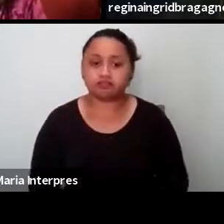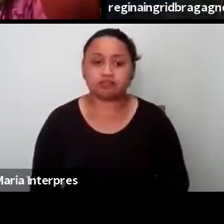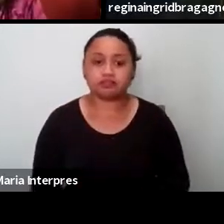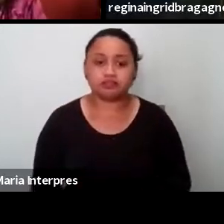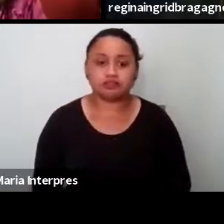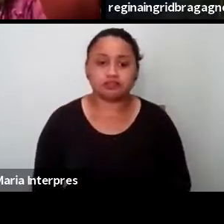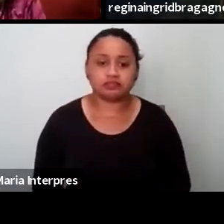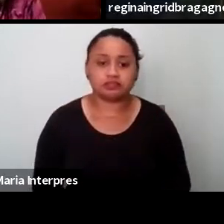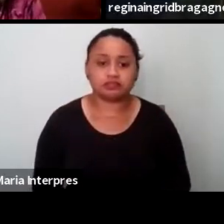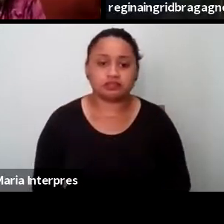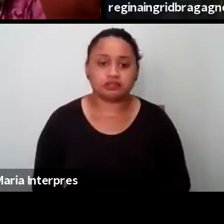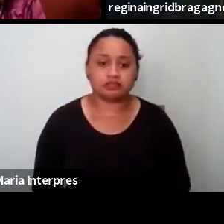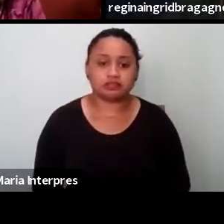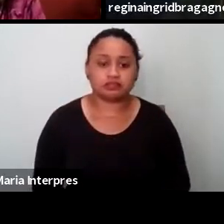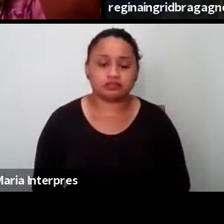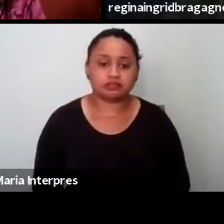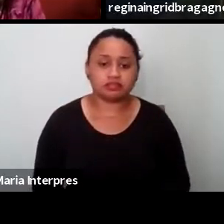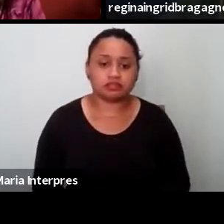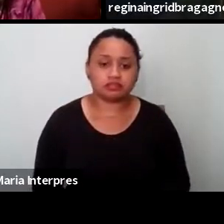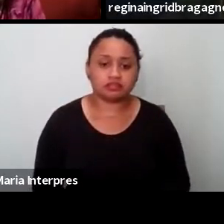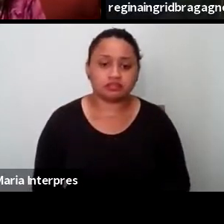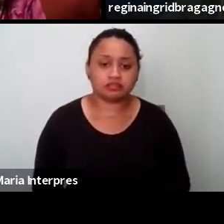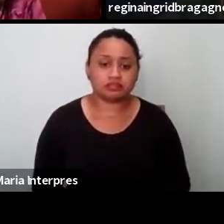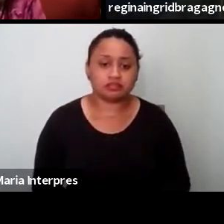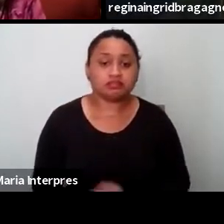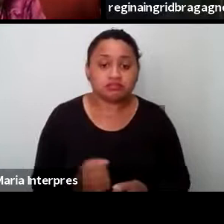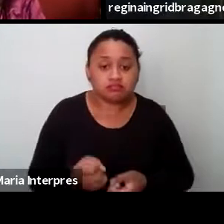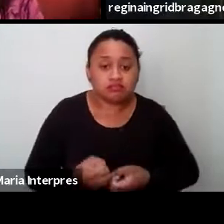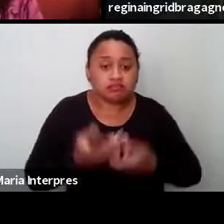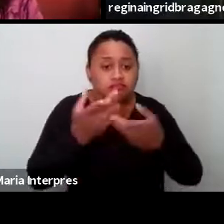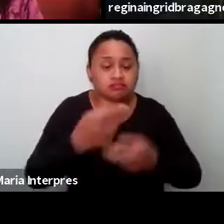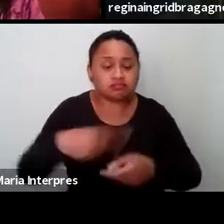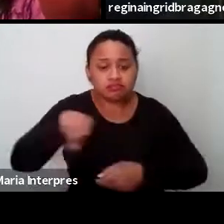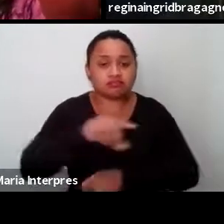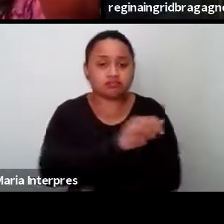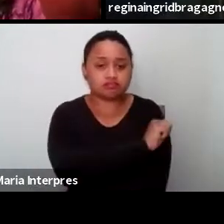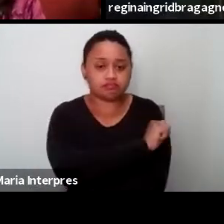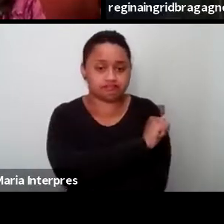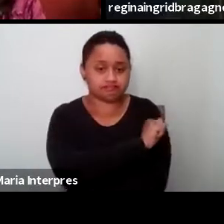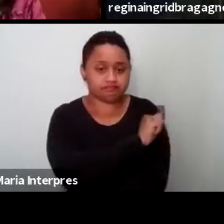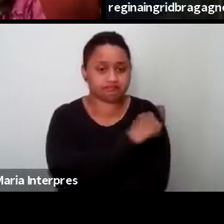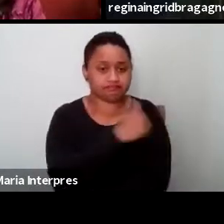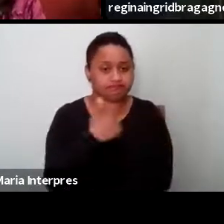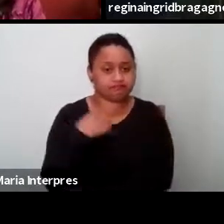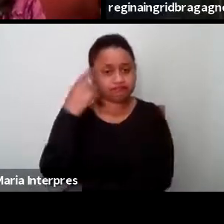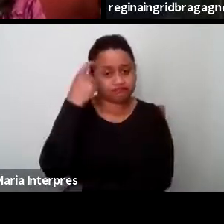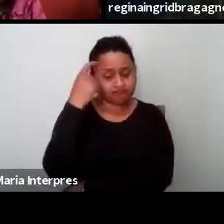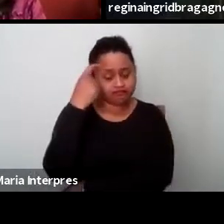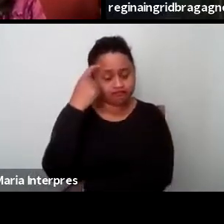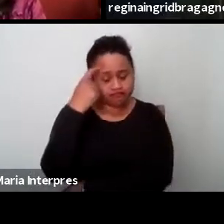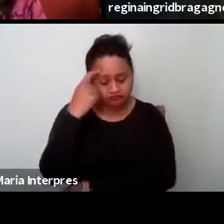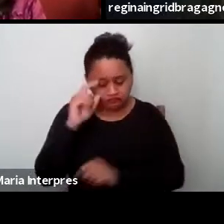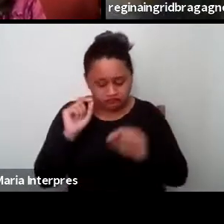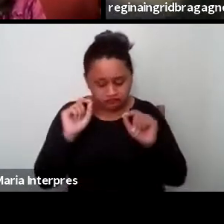na fala dos estudantes, eu me questiono em que medida